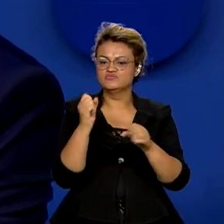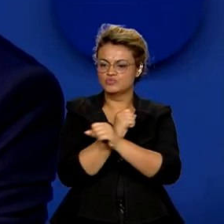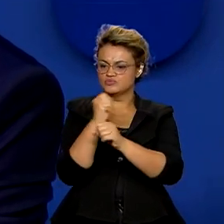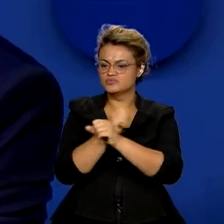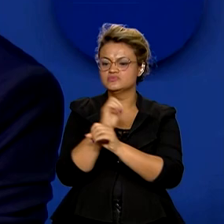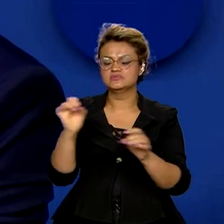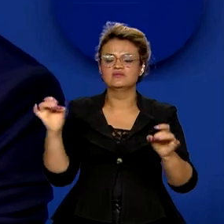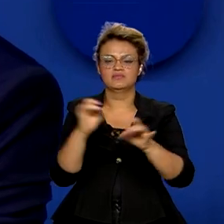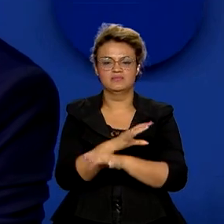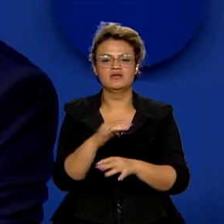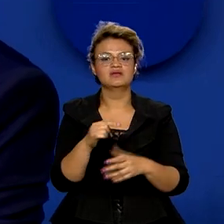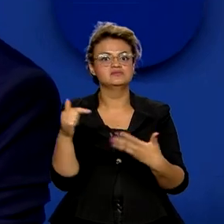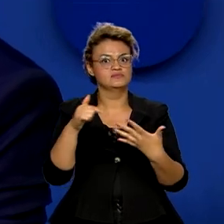estão elencadas por lá e são muitas.